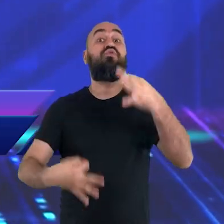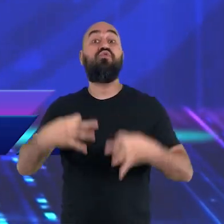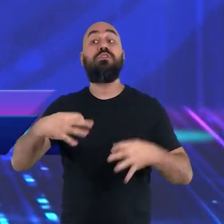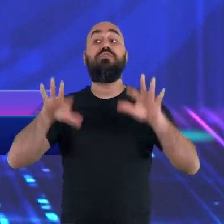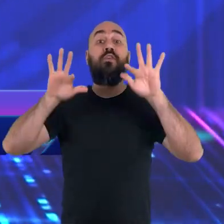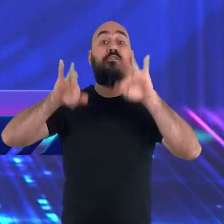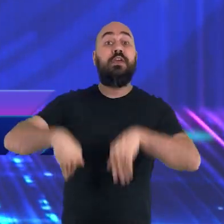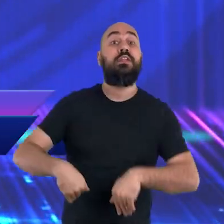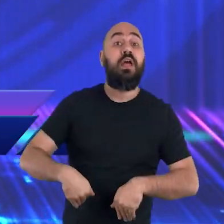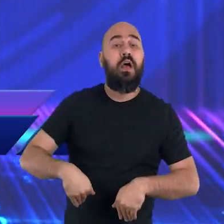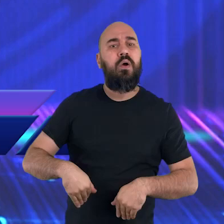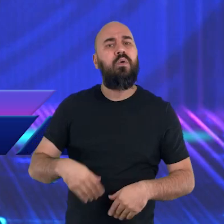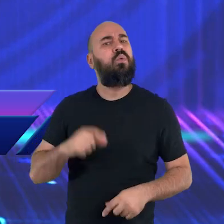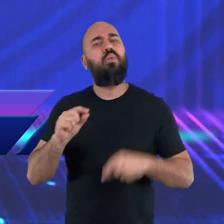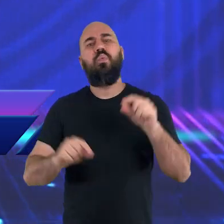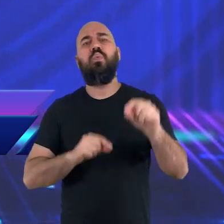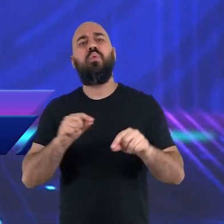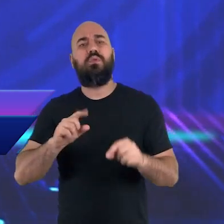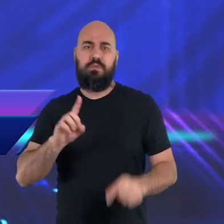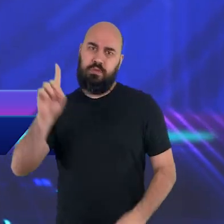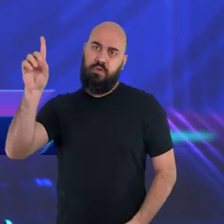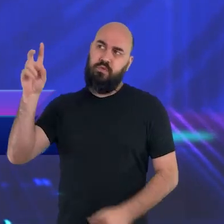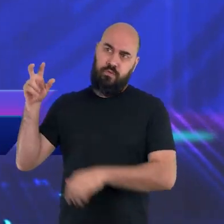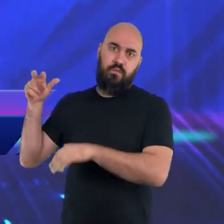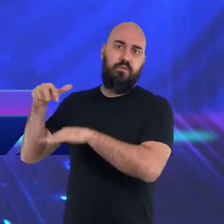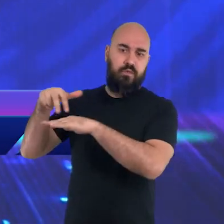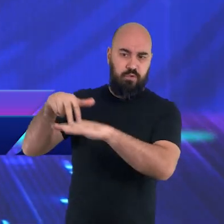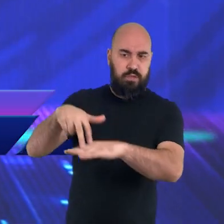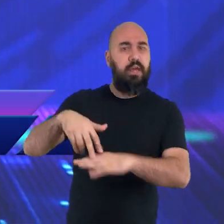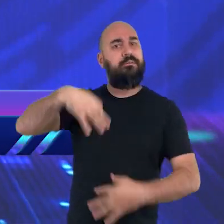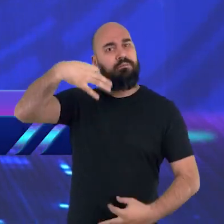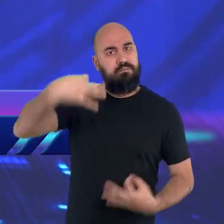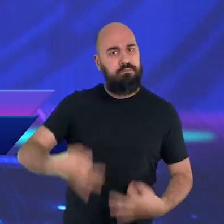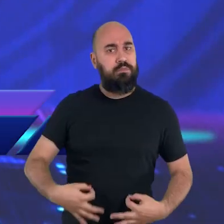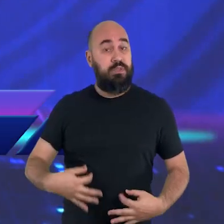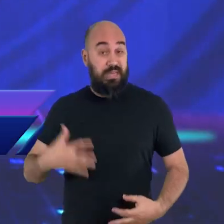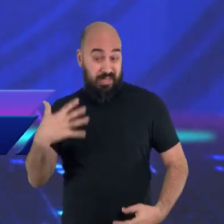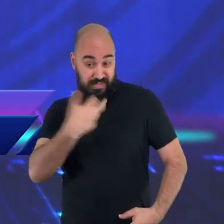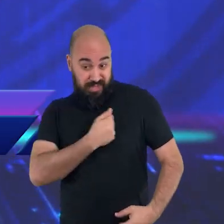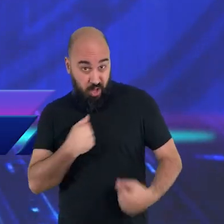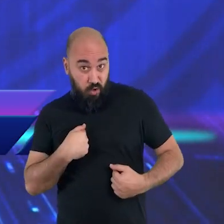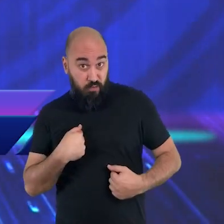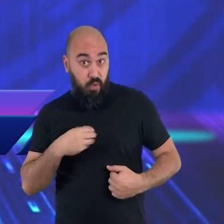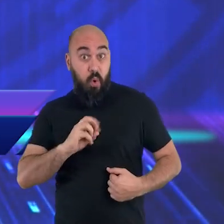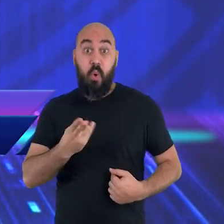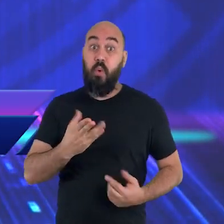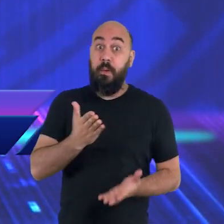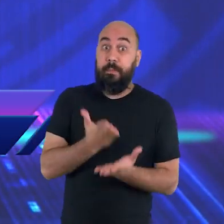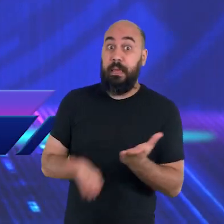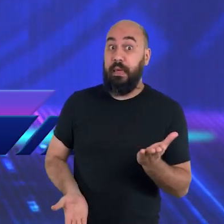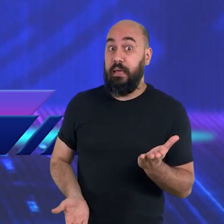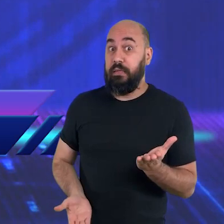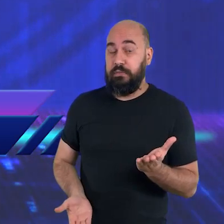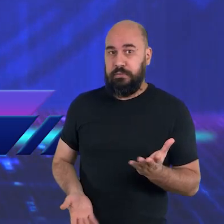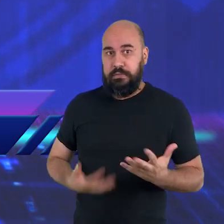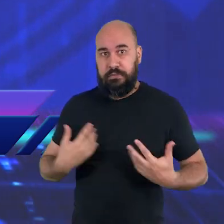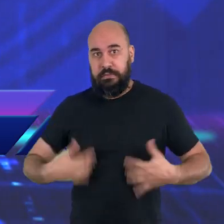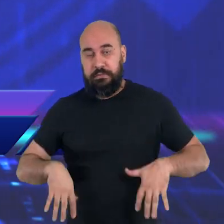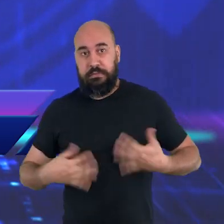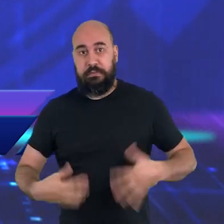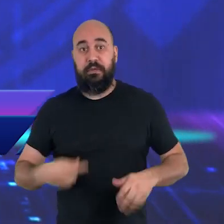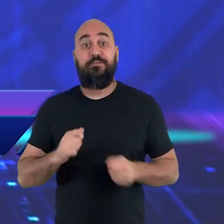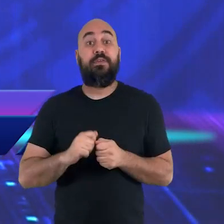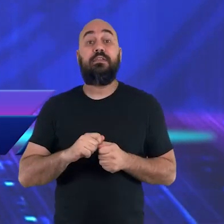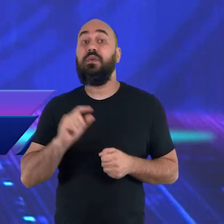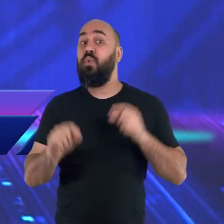Deus voltará a essa terra para nos julgar. Agora, você vai estar salvo ou você vai estar perdido? O que você precisa fazer para se salvar?